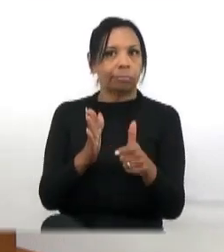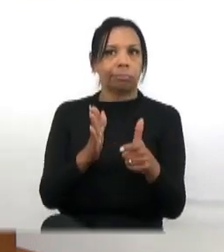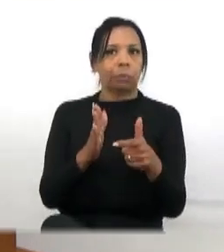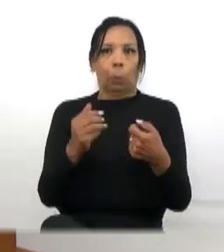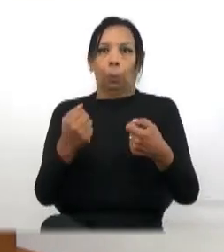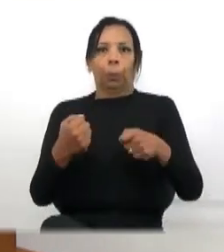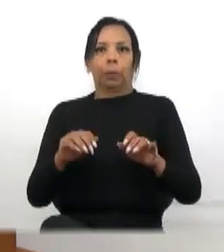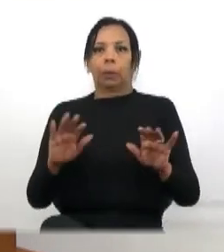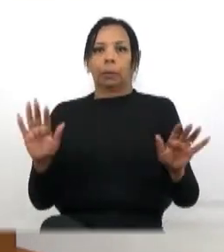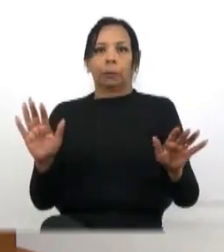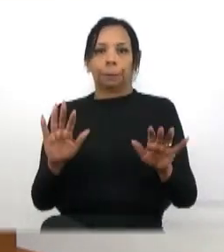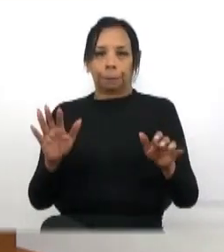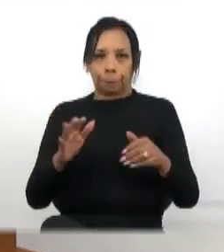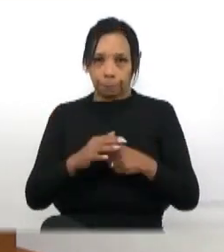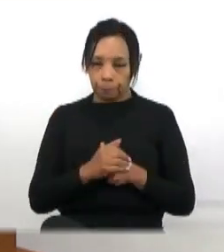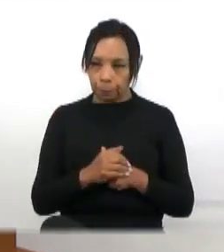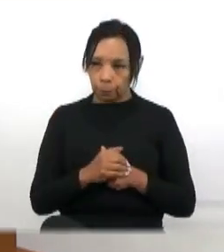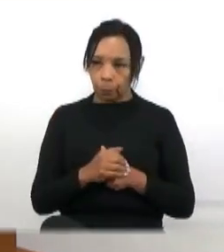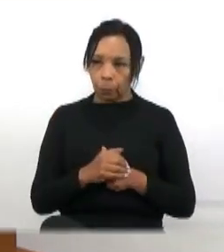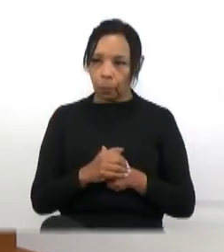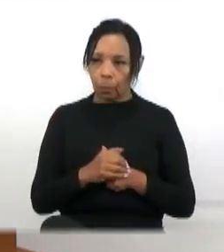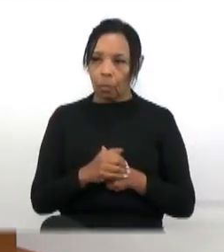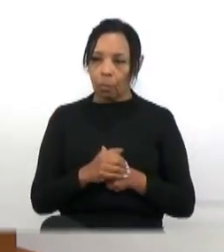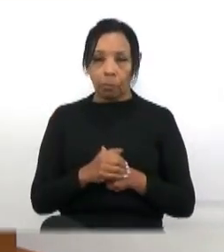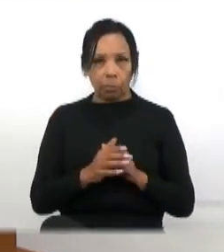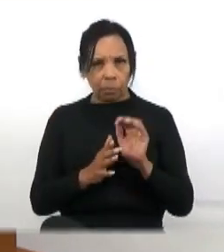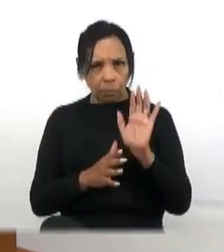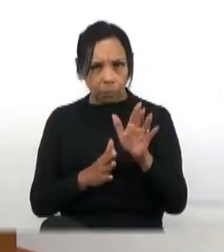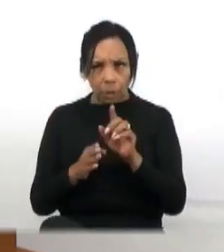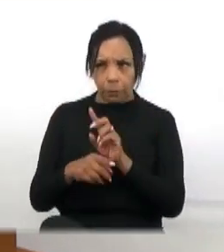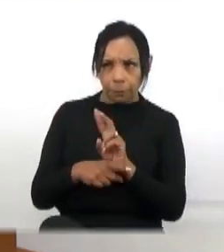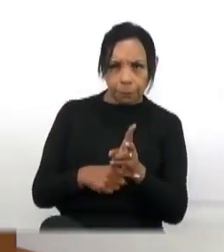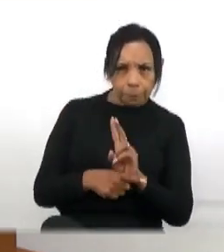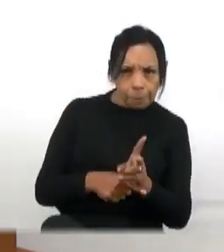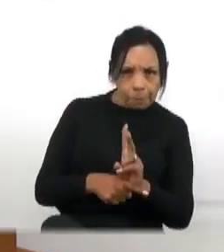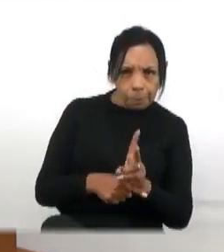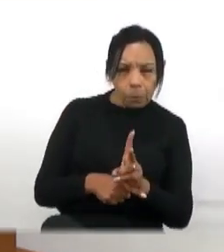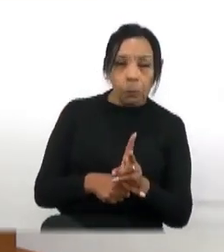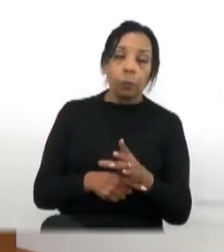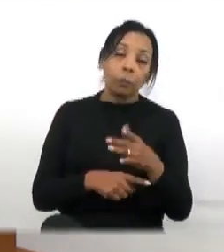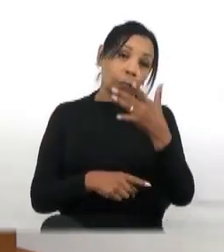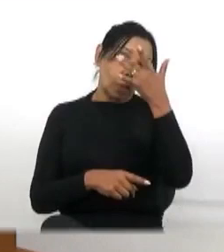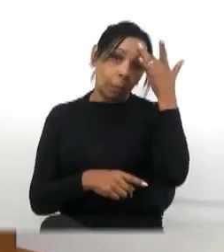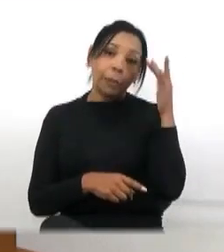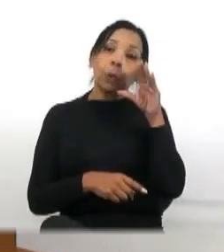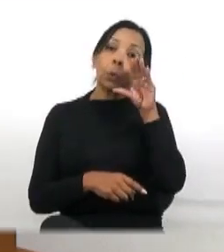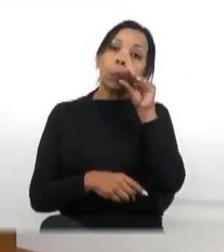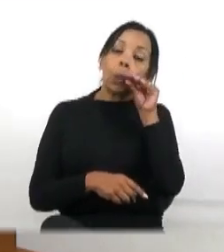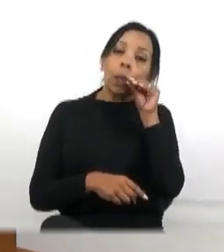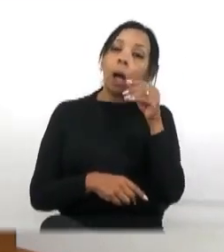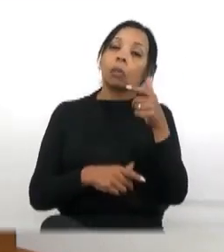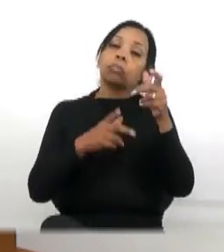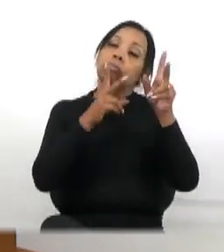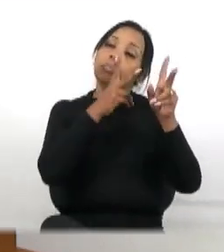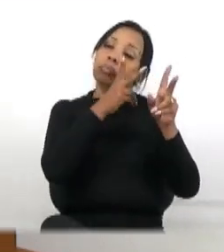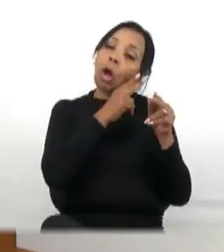Me pergunto, alguém já foi fiscalizar onde dormem os funcionários lá? Bem que não tem funcionário, né?